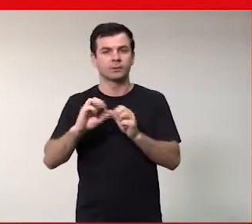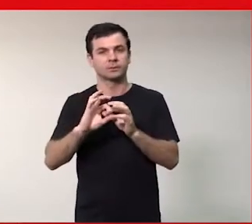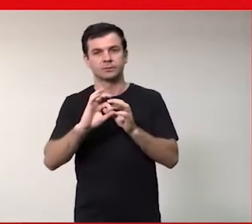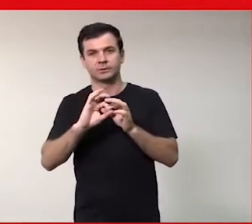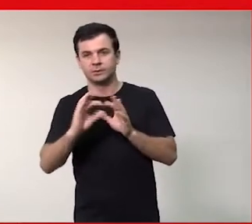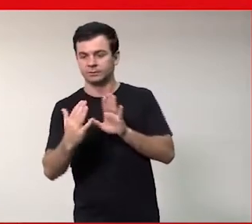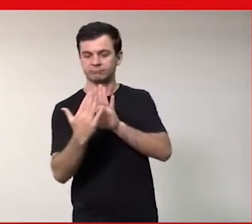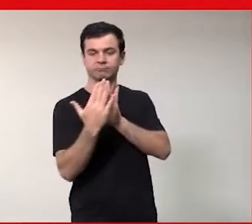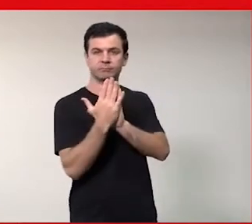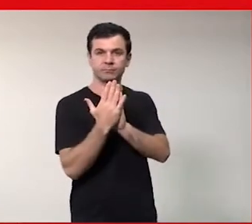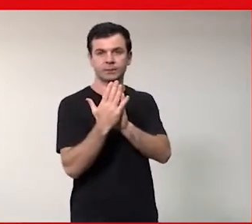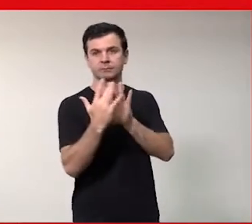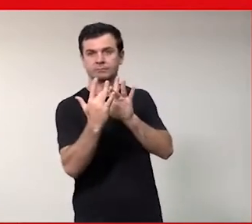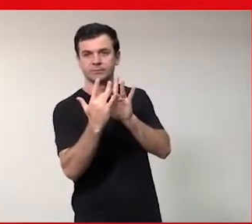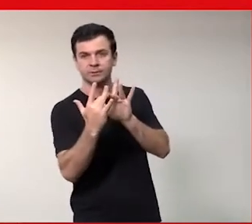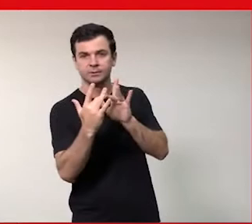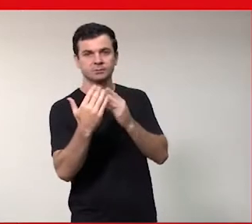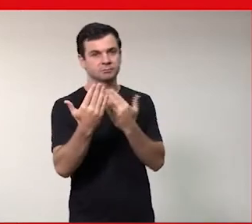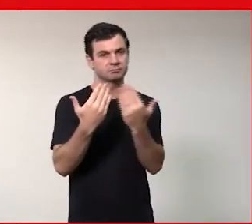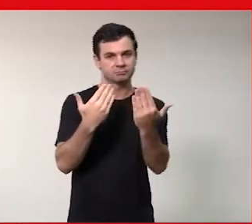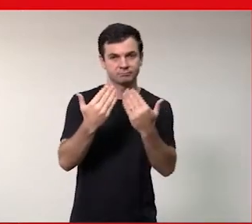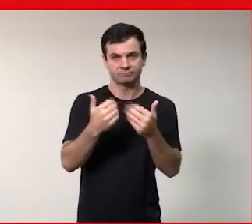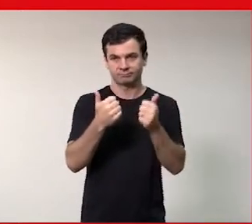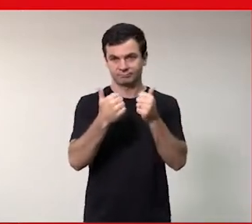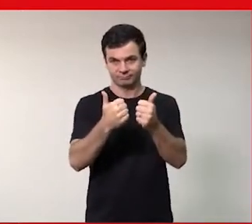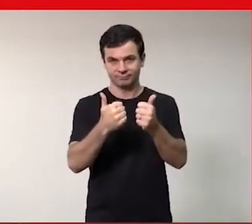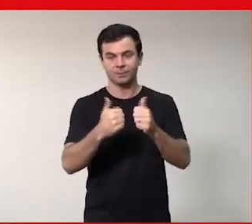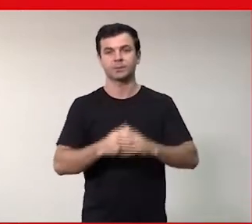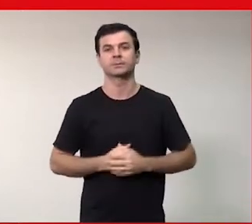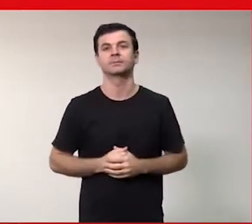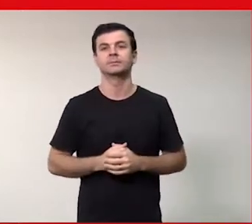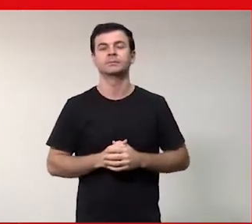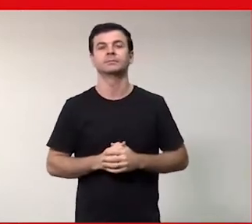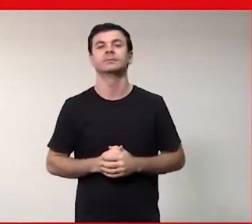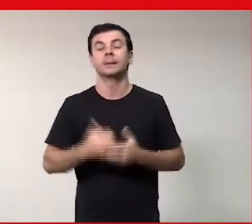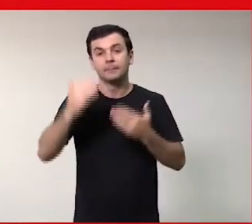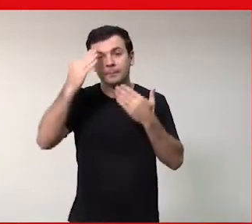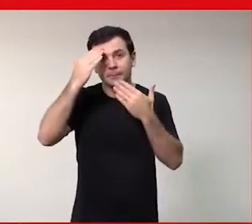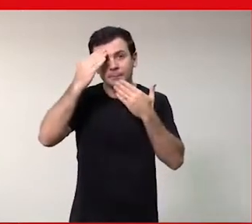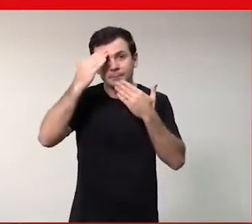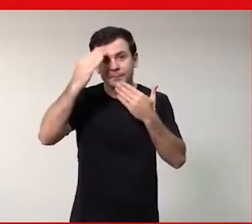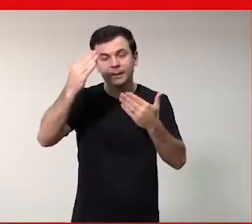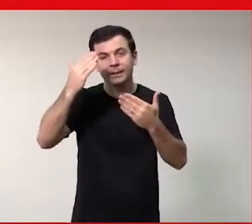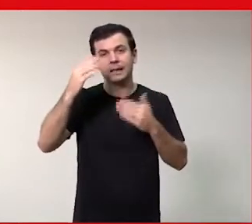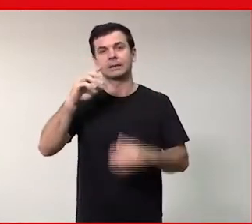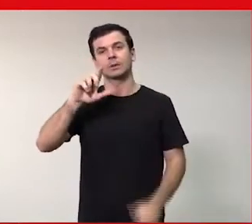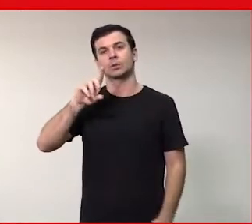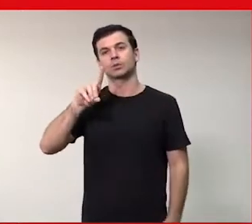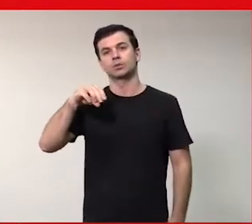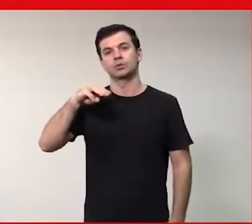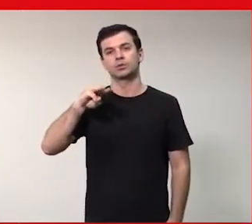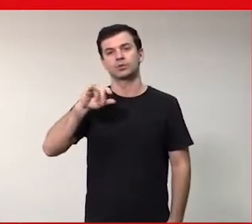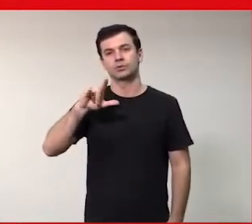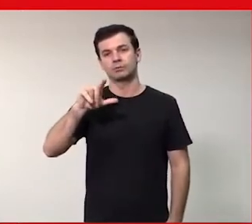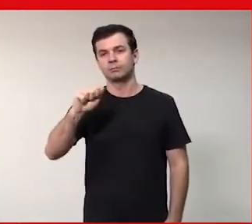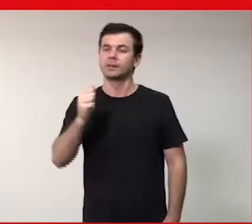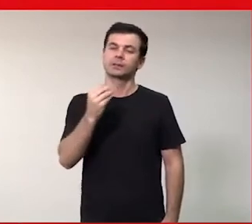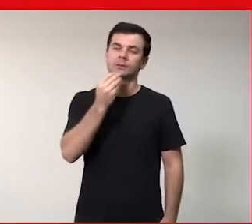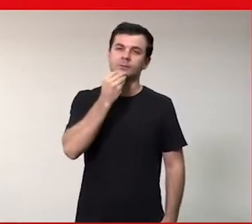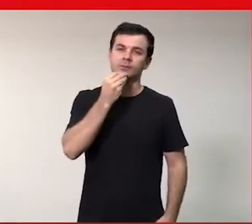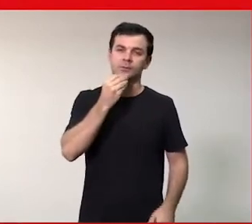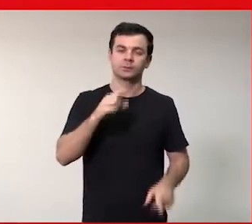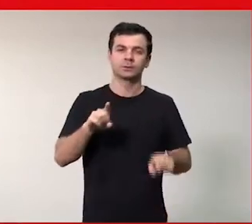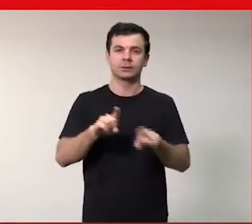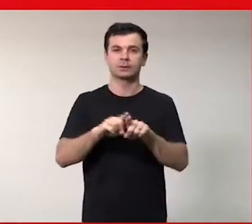atendê-los no que for necessário e tirar algumas dúvidas. Obrigada, obrigada, Ludmilla, pela oportunidade aqui e ao